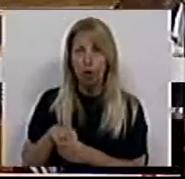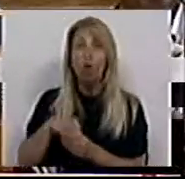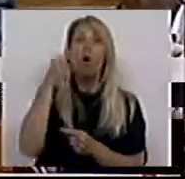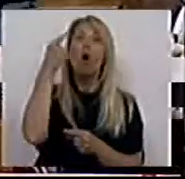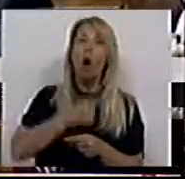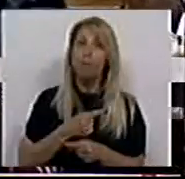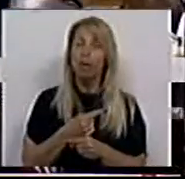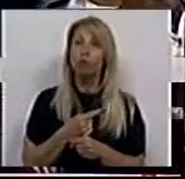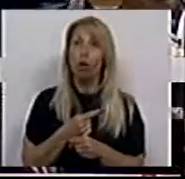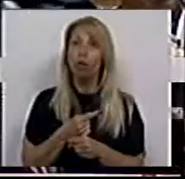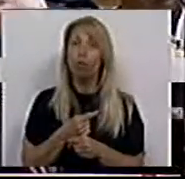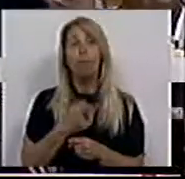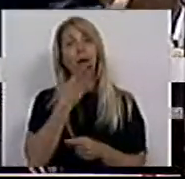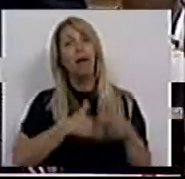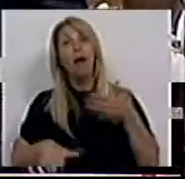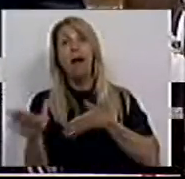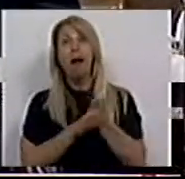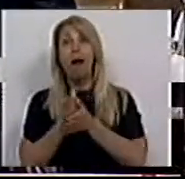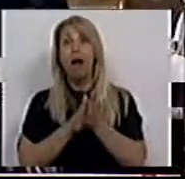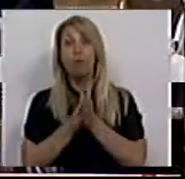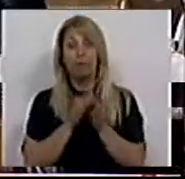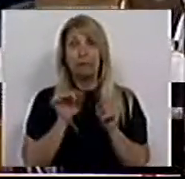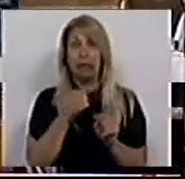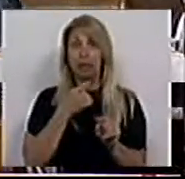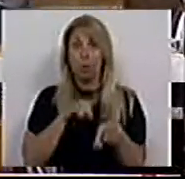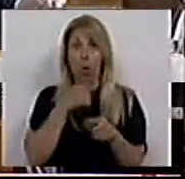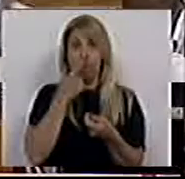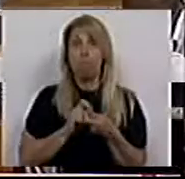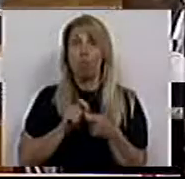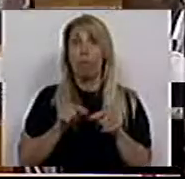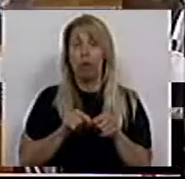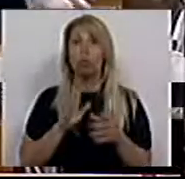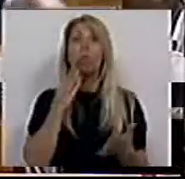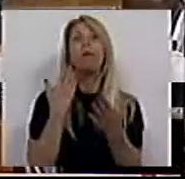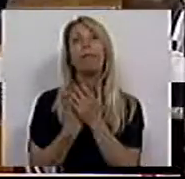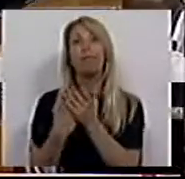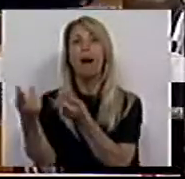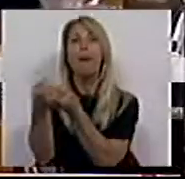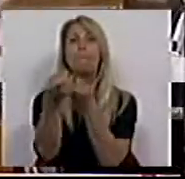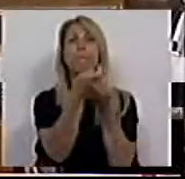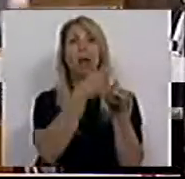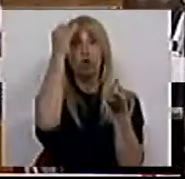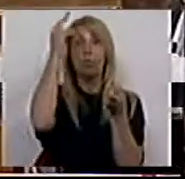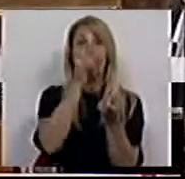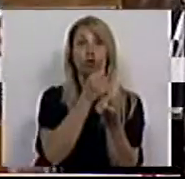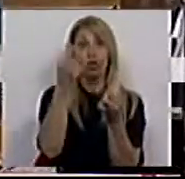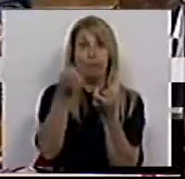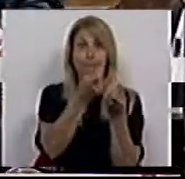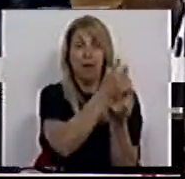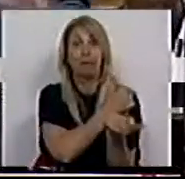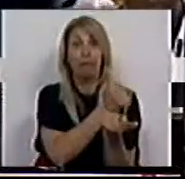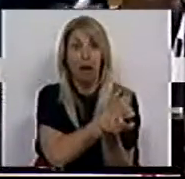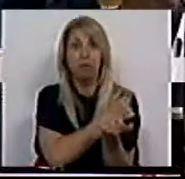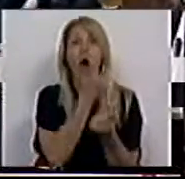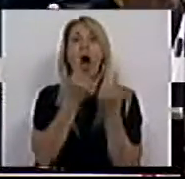obrigatório, para aproveitar este momento, para aproximar das suas residências muitos professores que ao longo dos